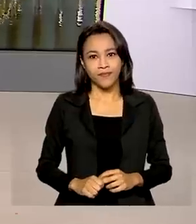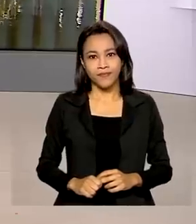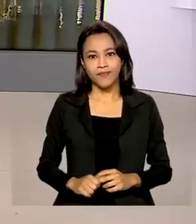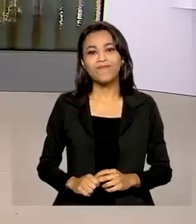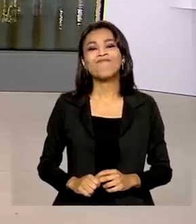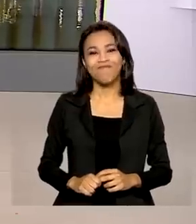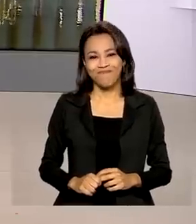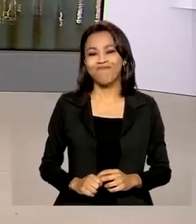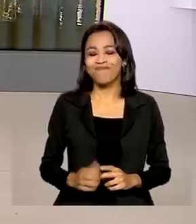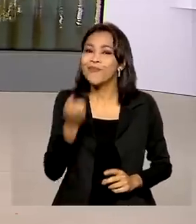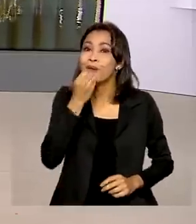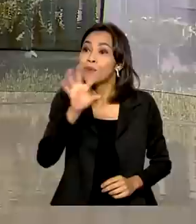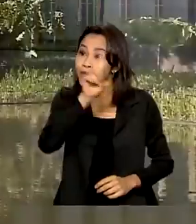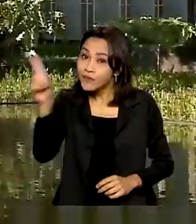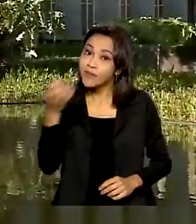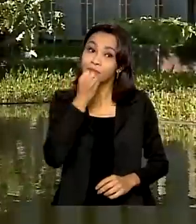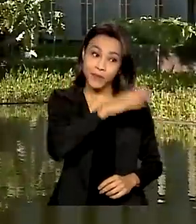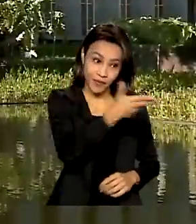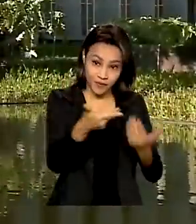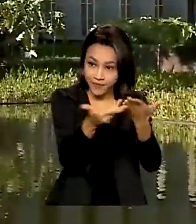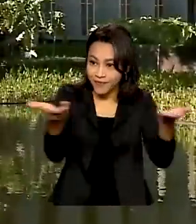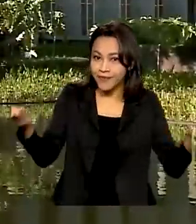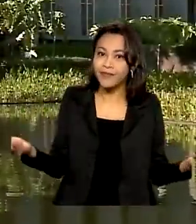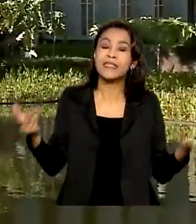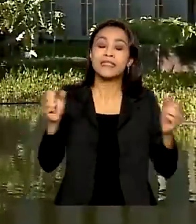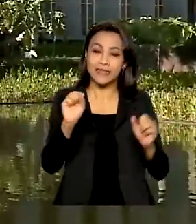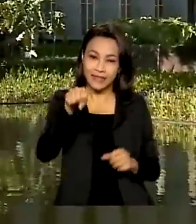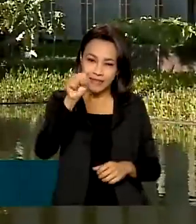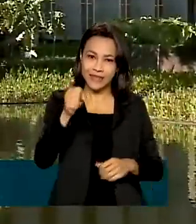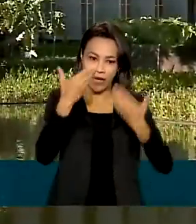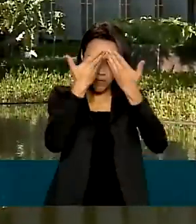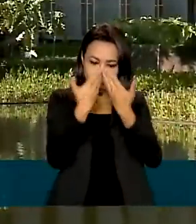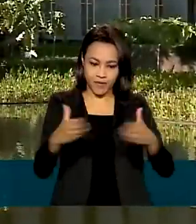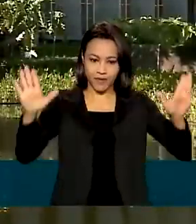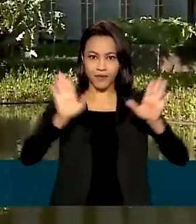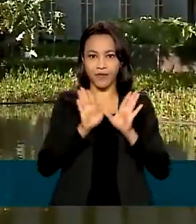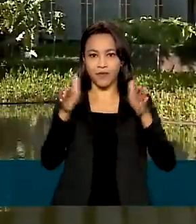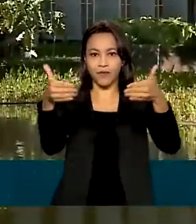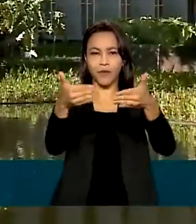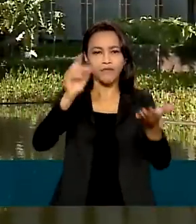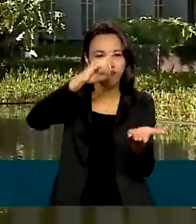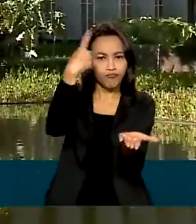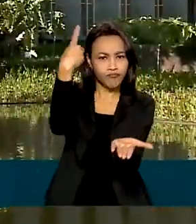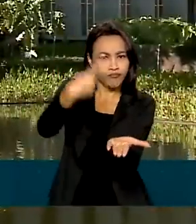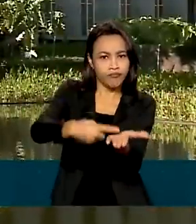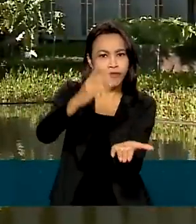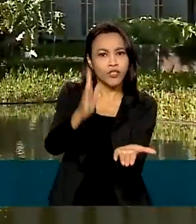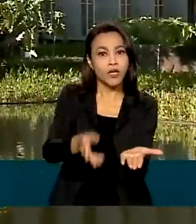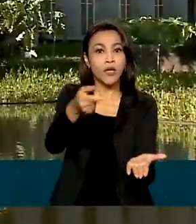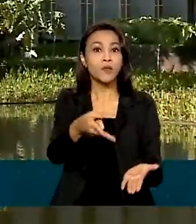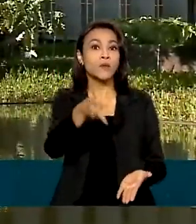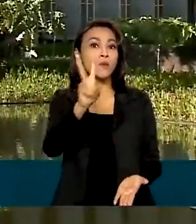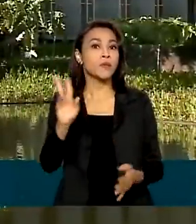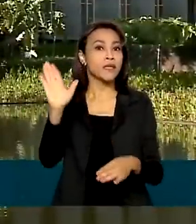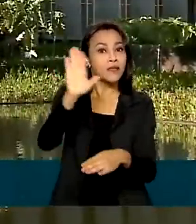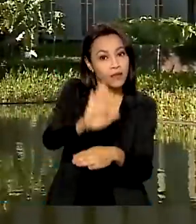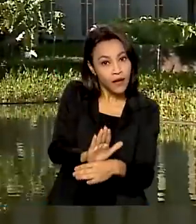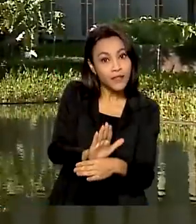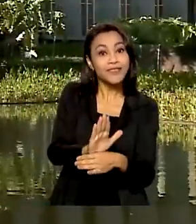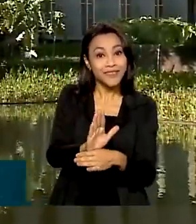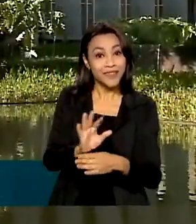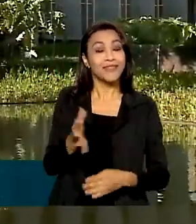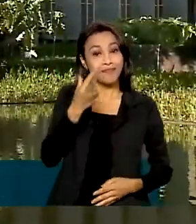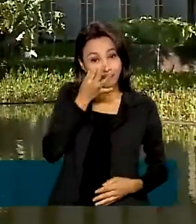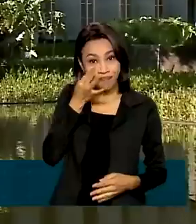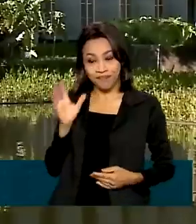Bom dia, Renata, bom dia a todos. A abertura deste evento está marcada para as duas horas da tarde, com a participação